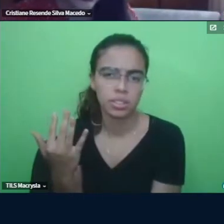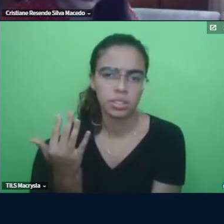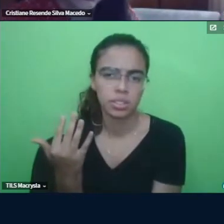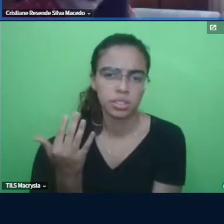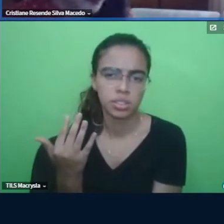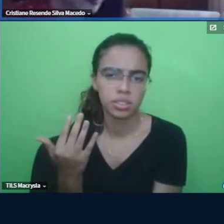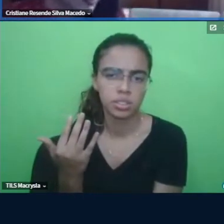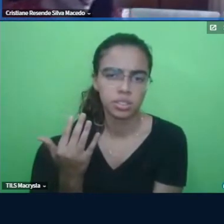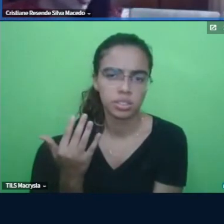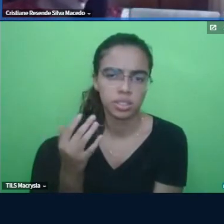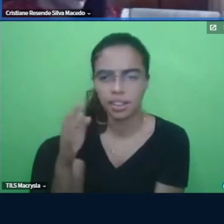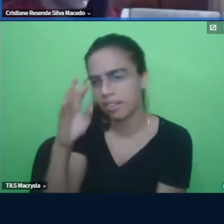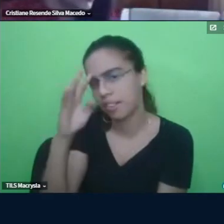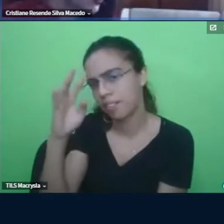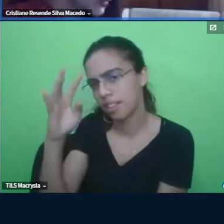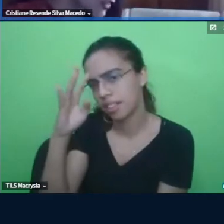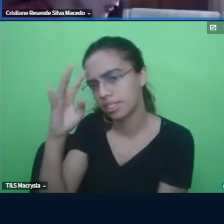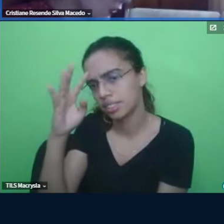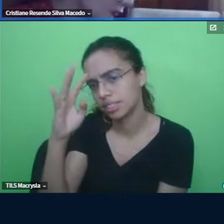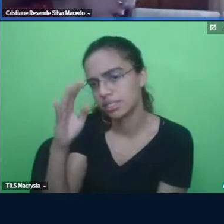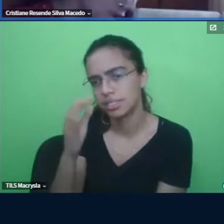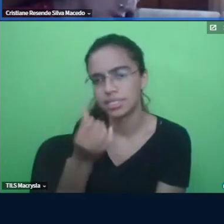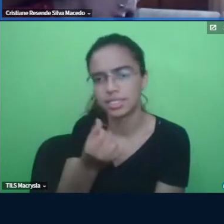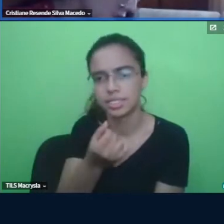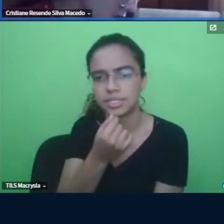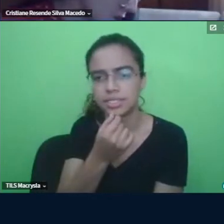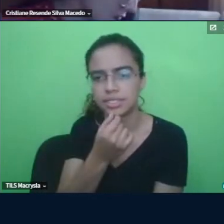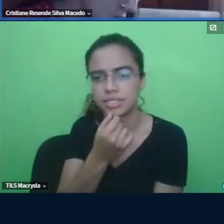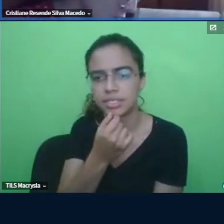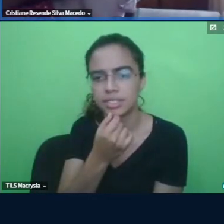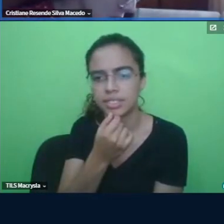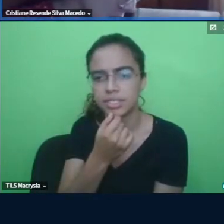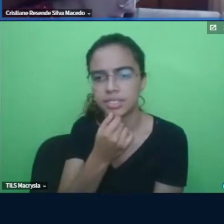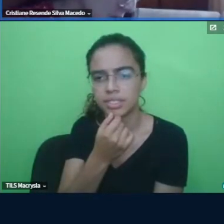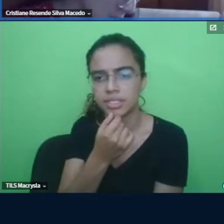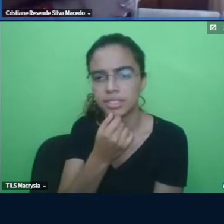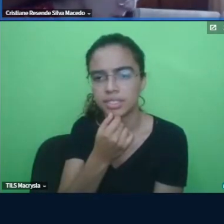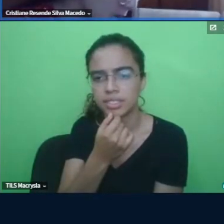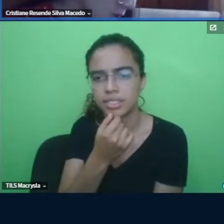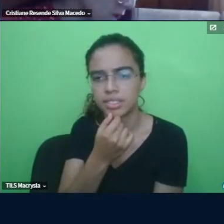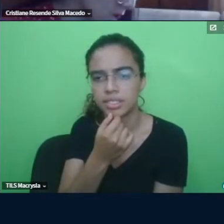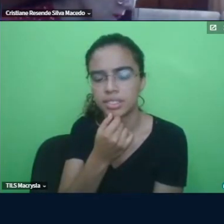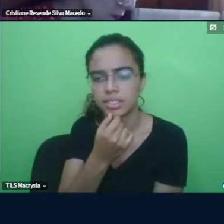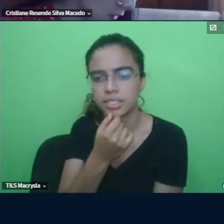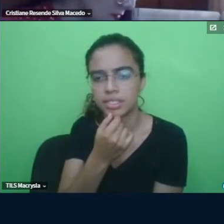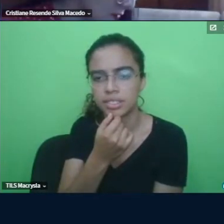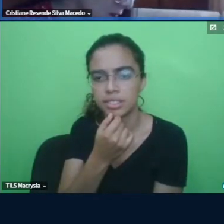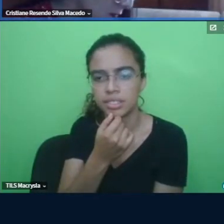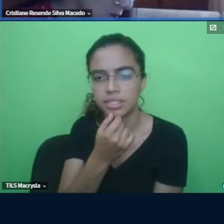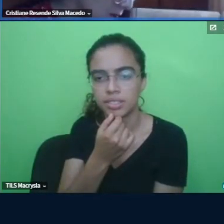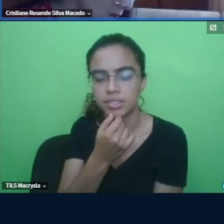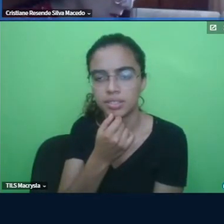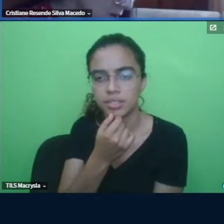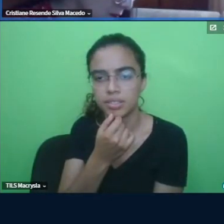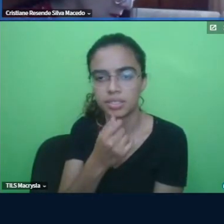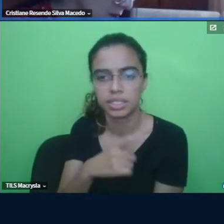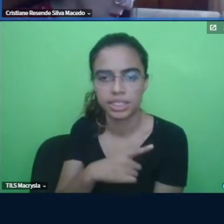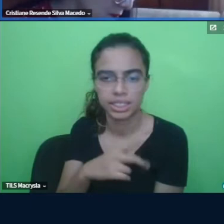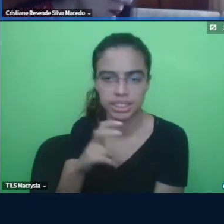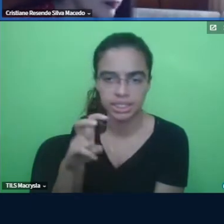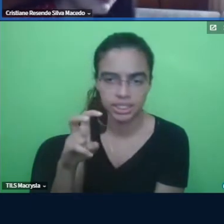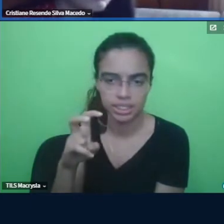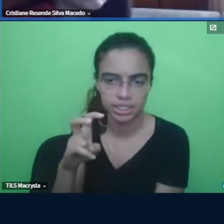mais dois seis quatro cinco cinco talvez